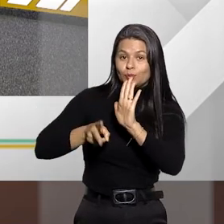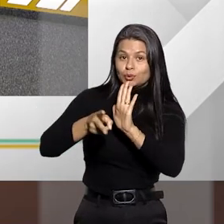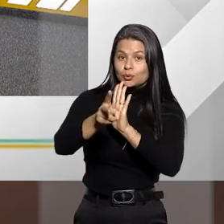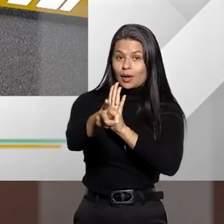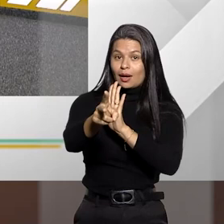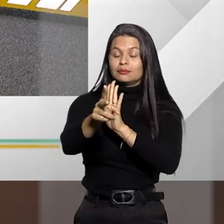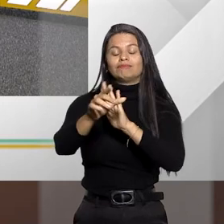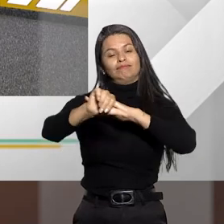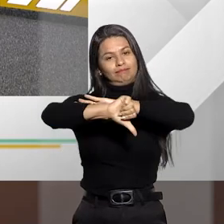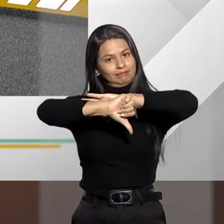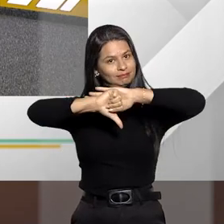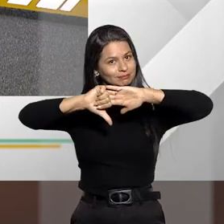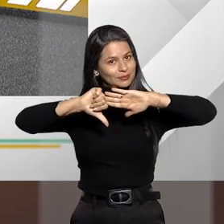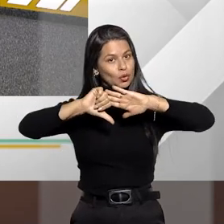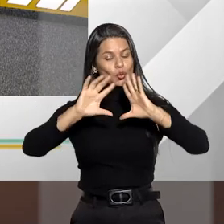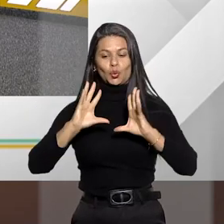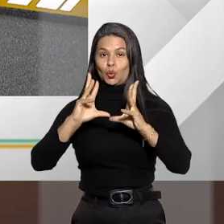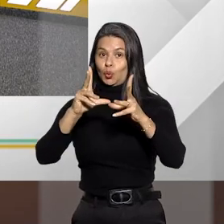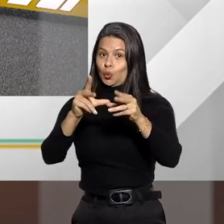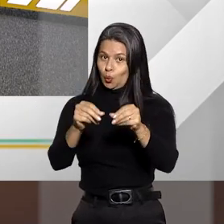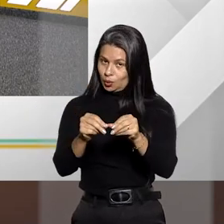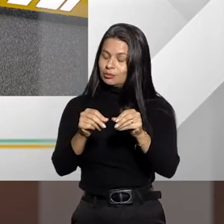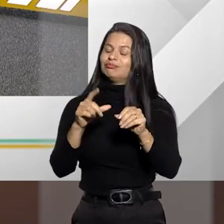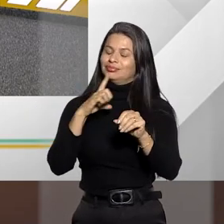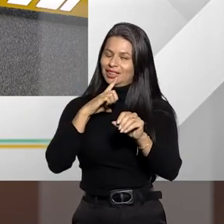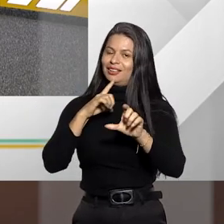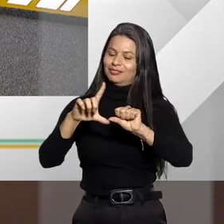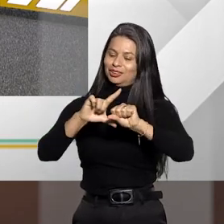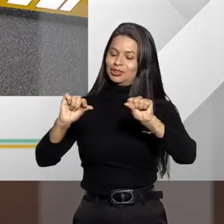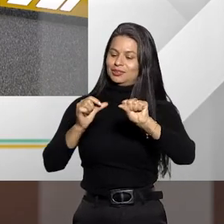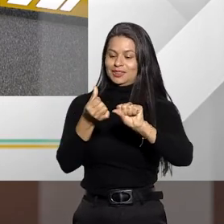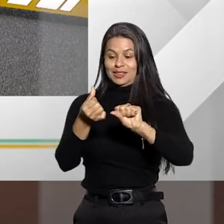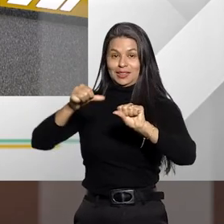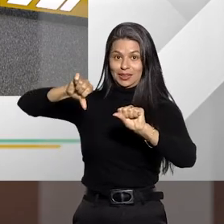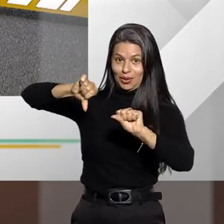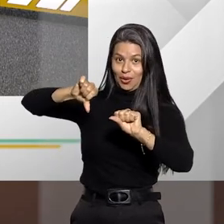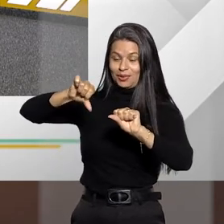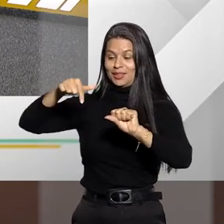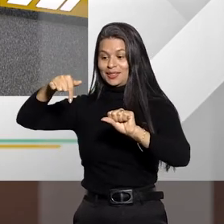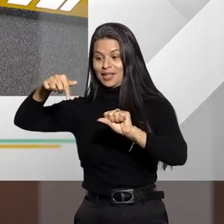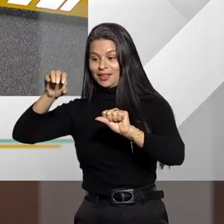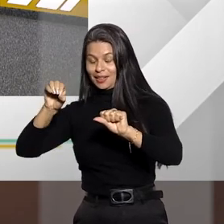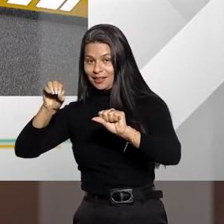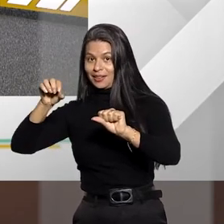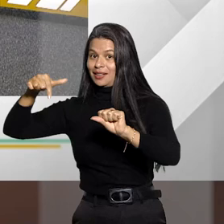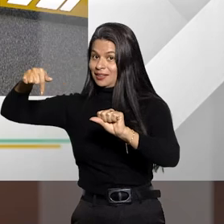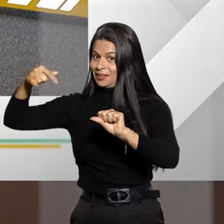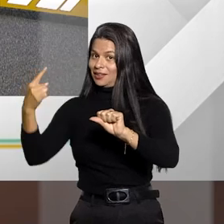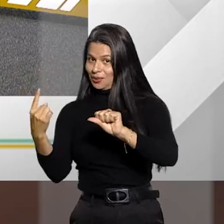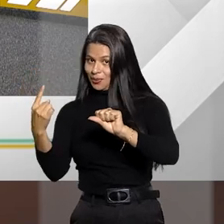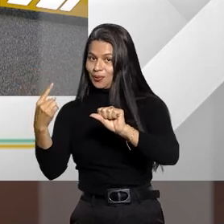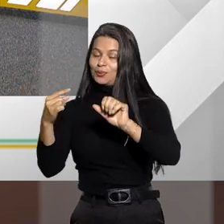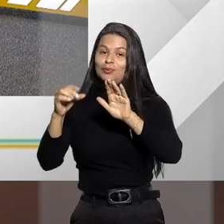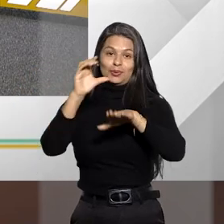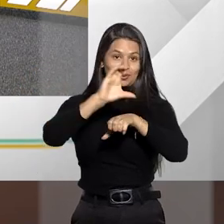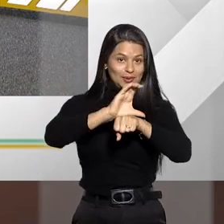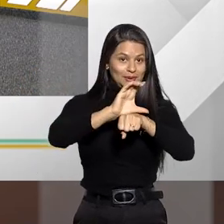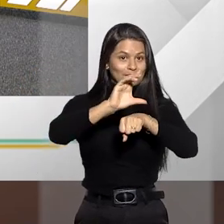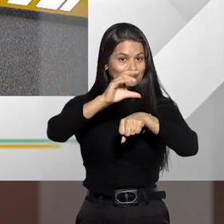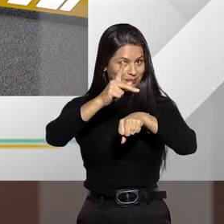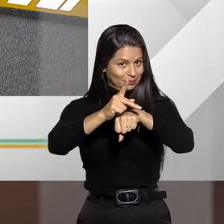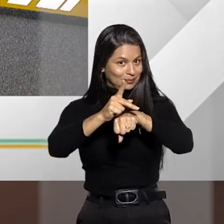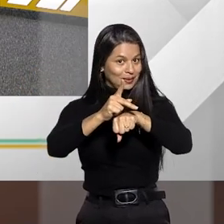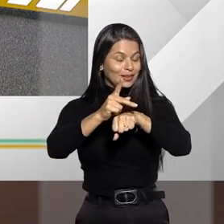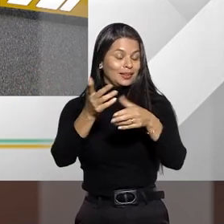delitiva. Todos previstos nos artigos 69, 70 e 71 do Código Penal. Também